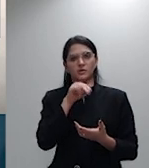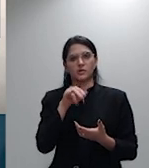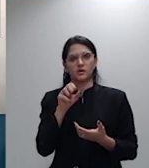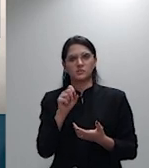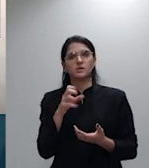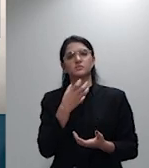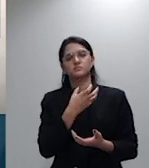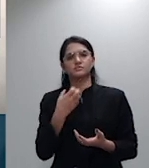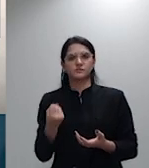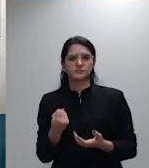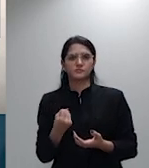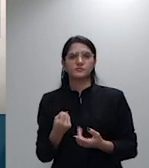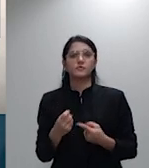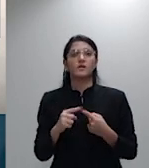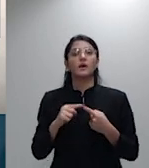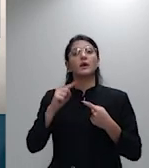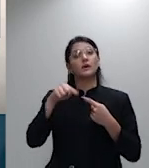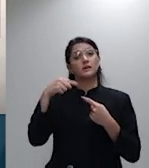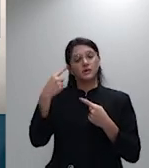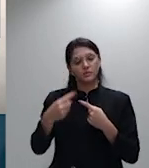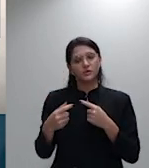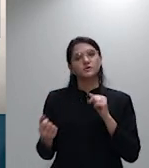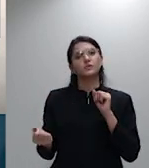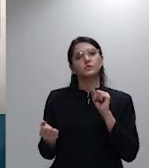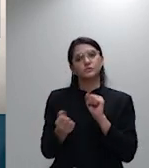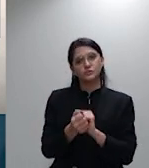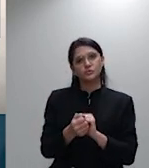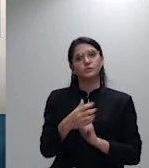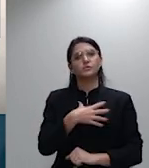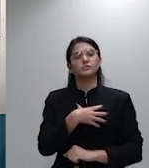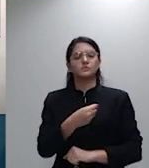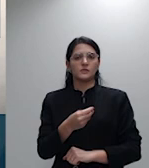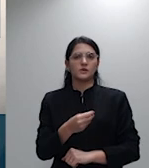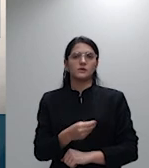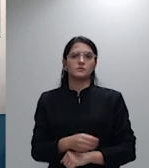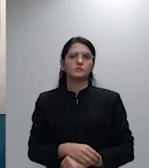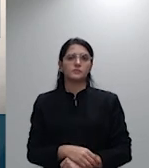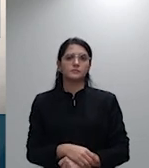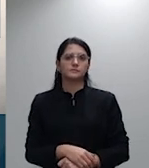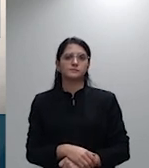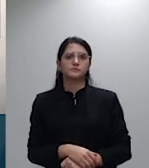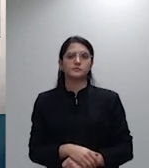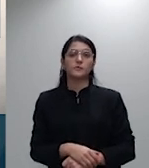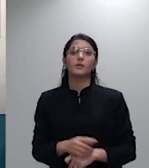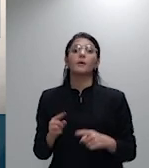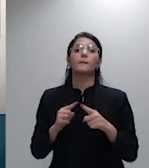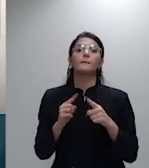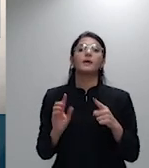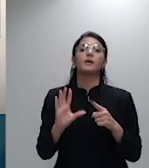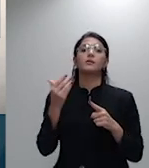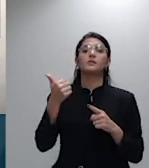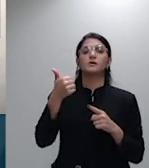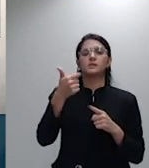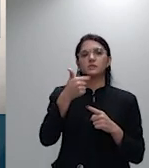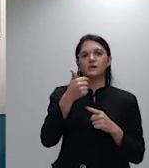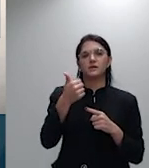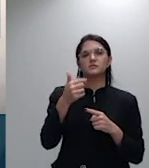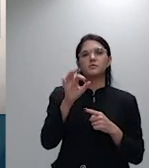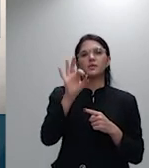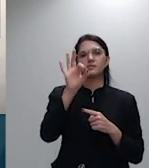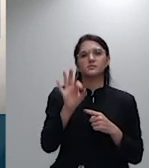nessa demanda o juízo da 12ª varacível identificou a litipendência